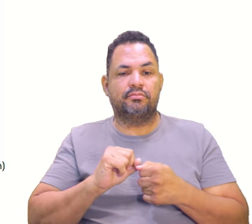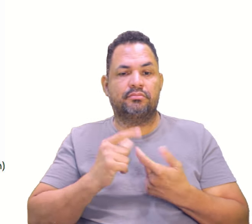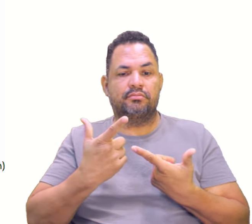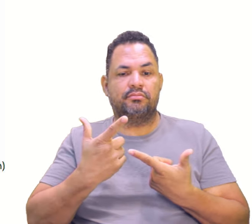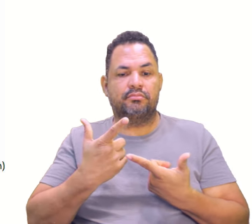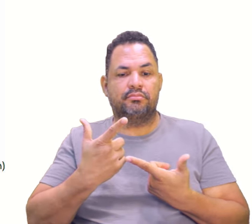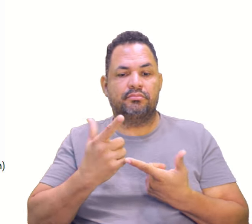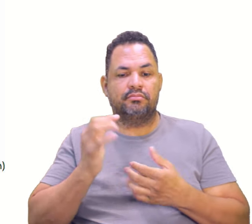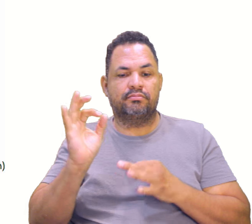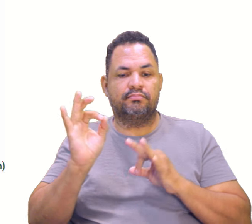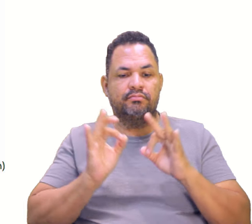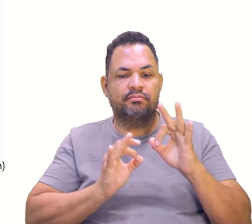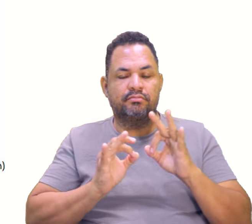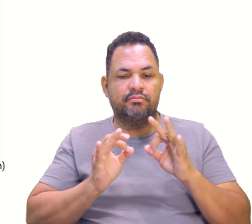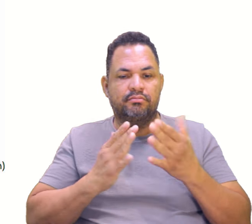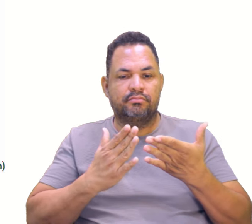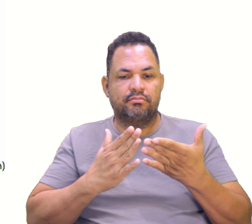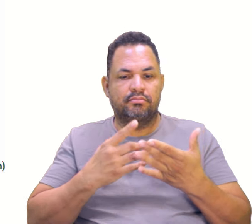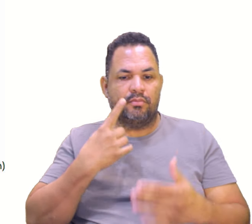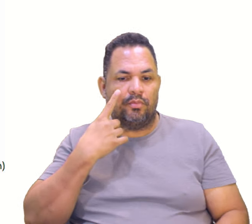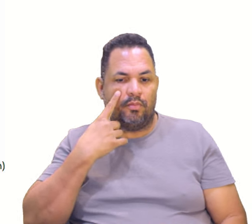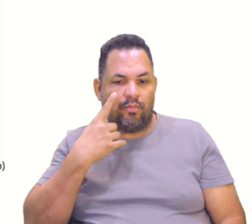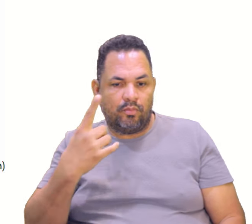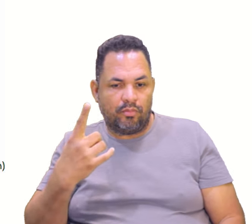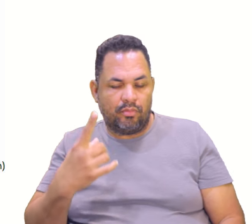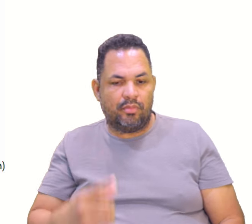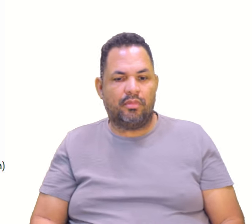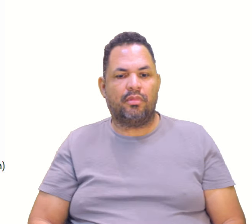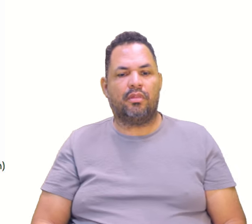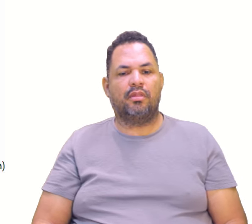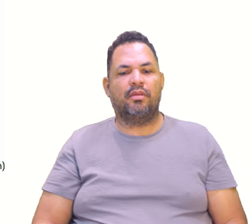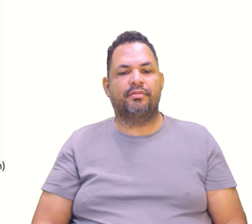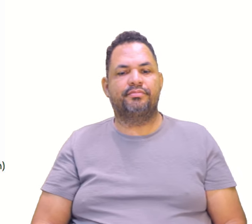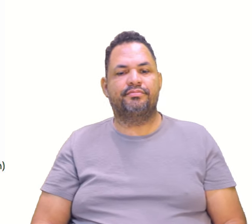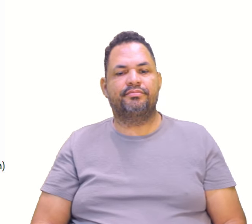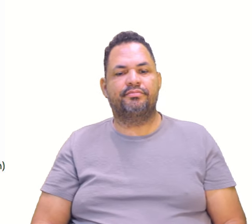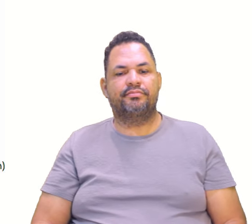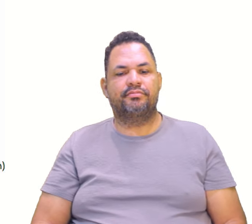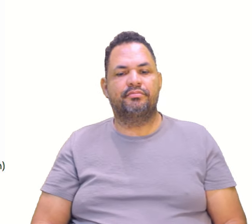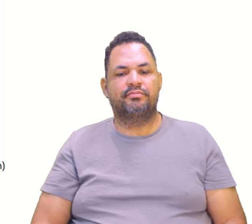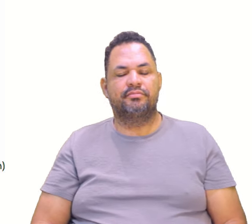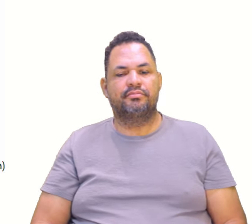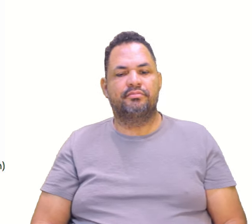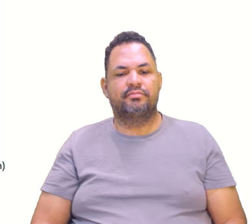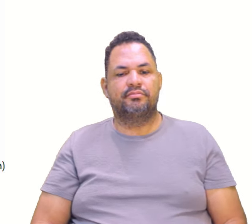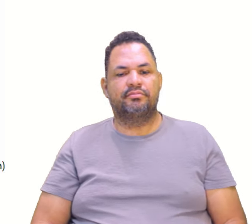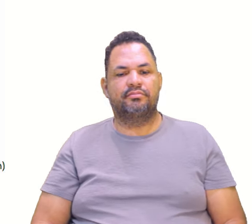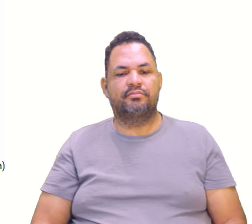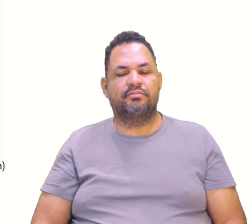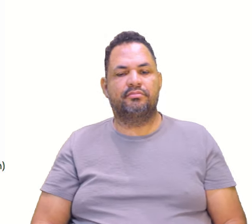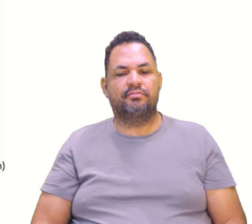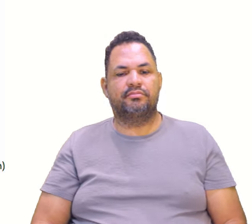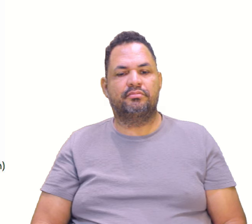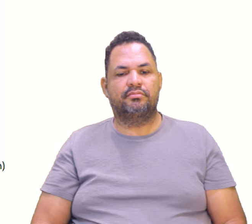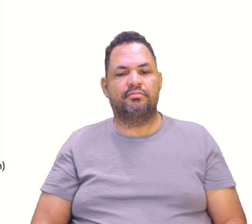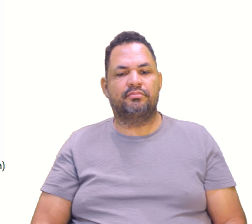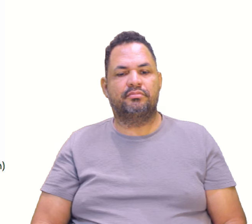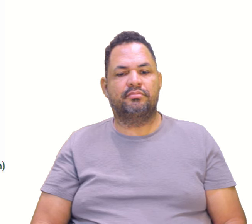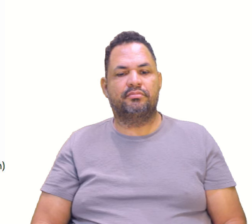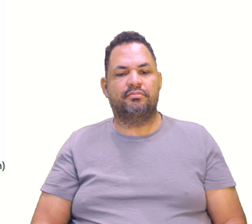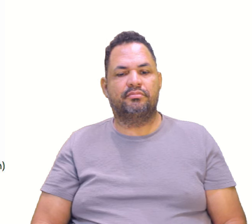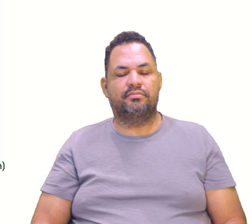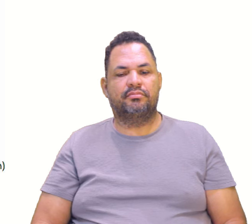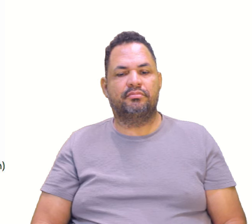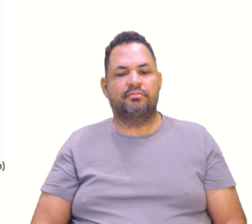Você vai dar uma olhada meio na lógica, né? Vamos ver. Ficou mais ou menos por aqui. Eu acho um ponto que fique distante